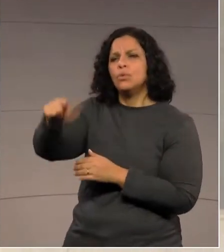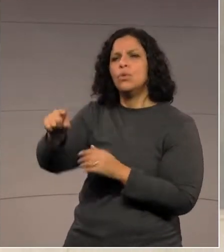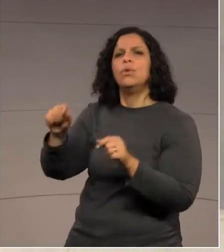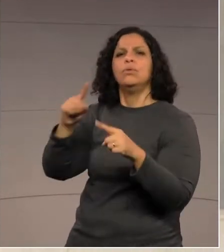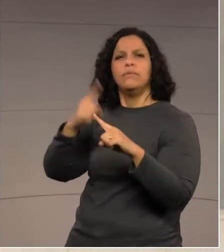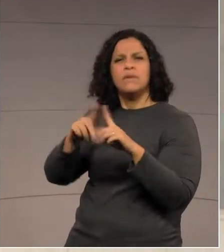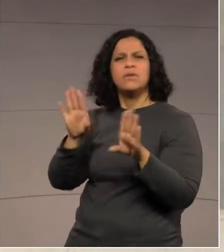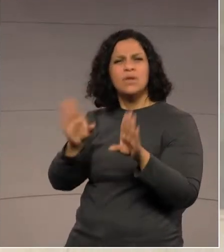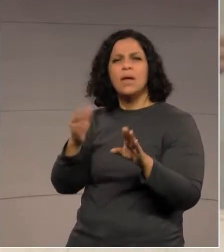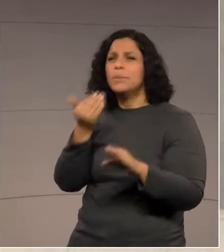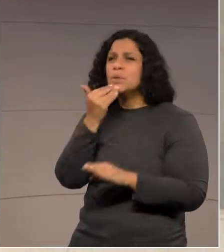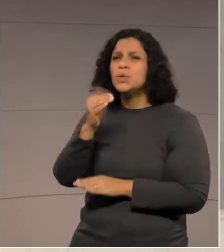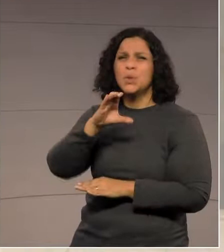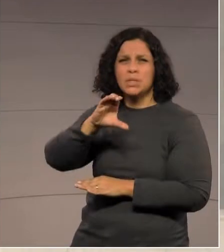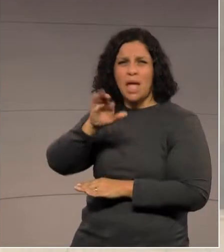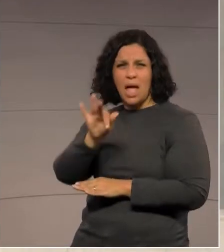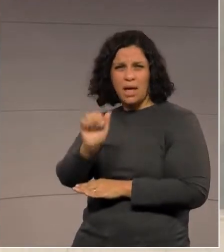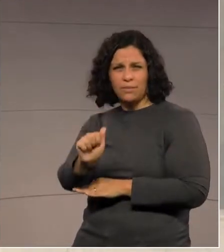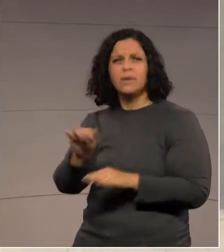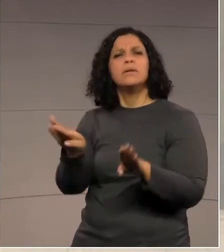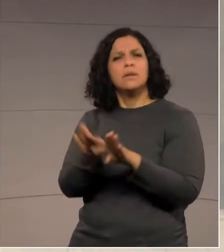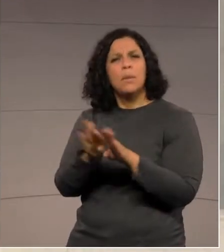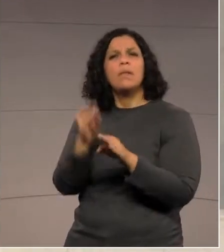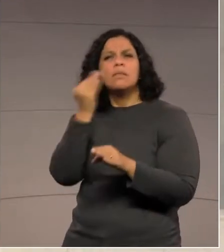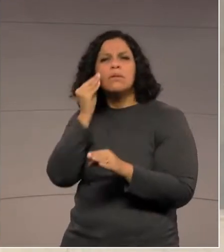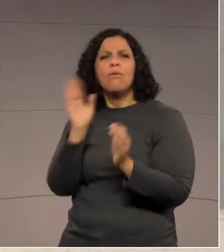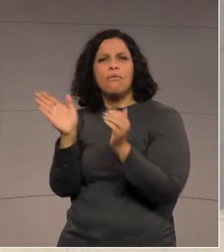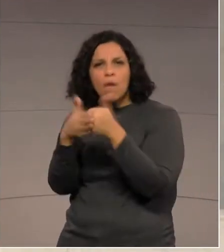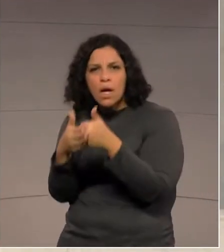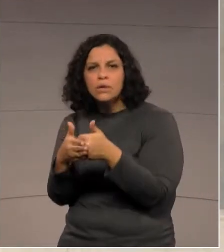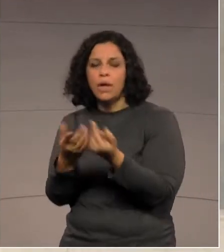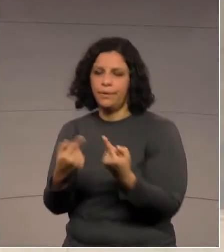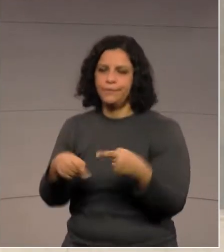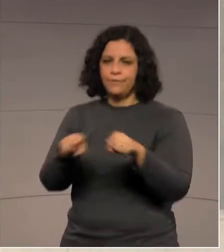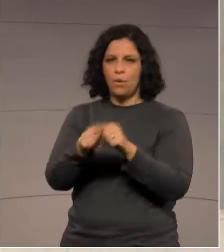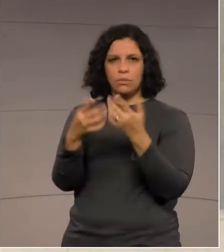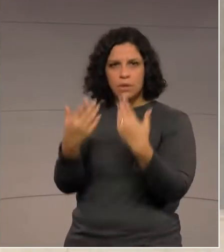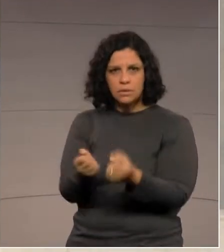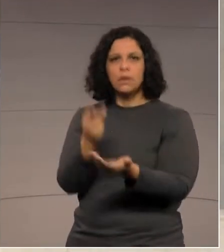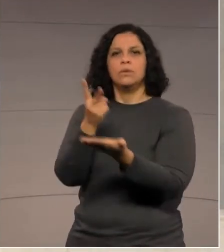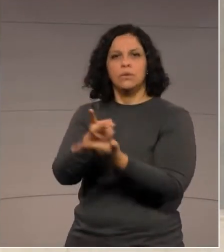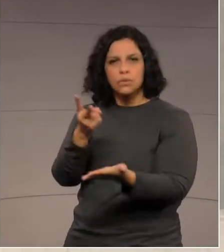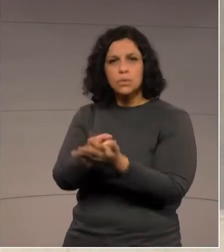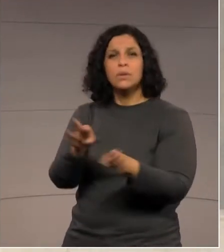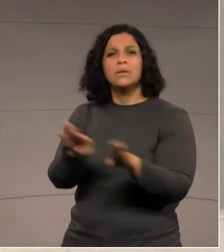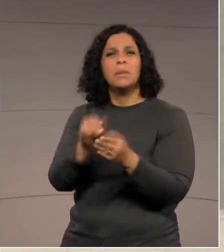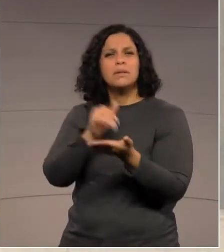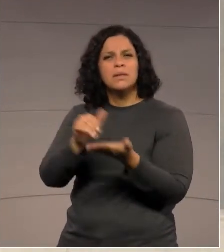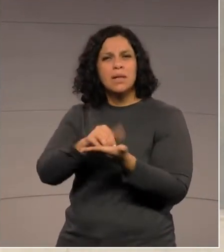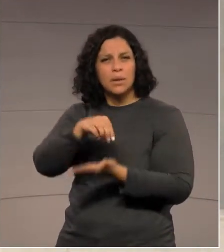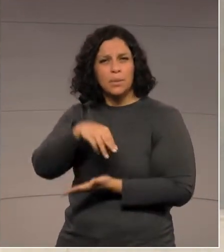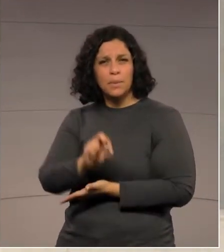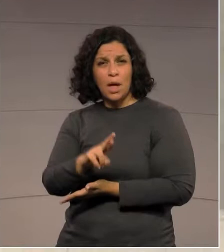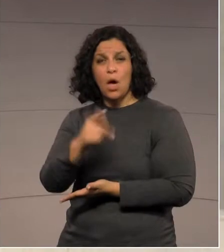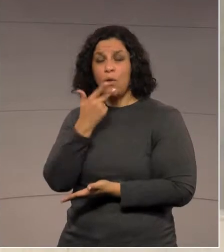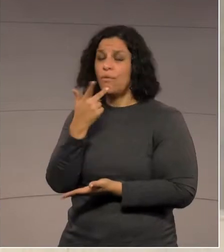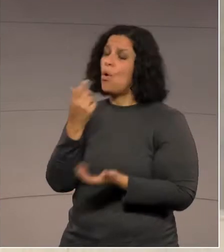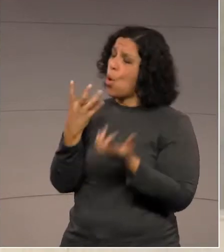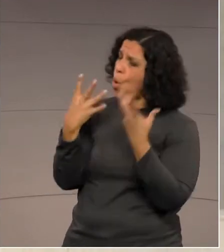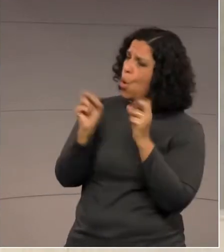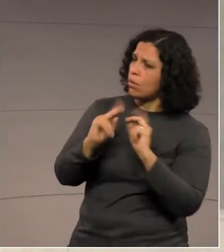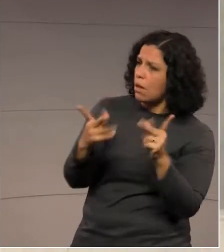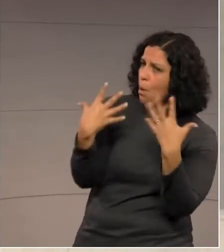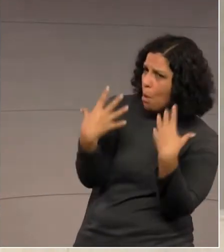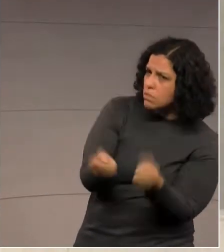a Cefa já tentou fechar, acabou recuando, até o próprio secretário Mauro Ricardo, que é intransigente, acabou recuando